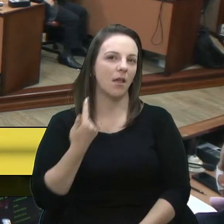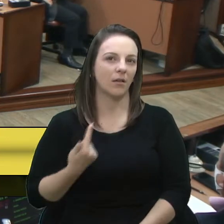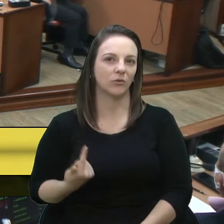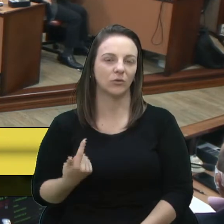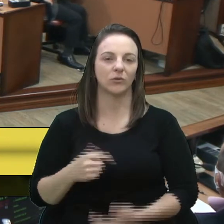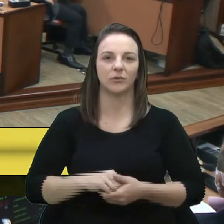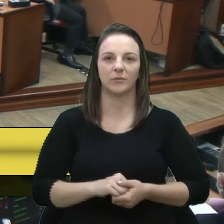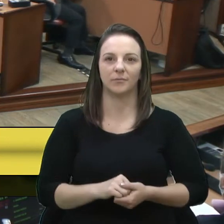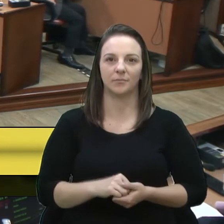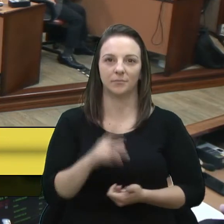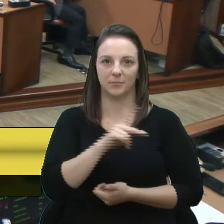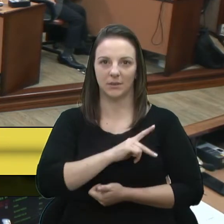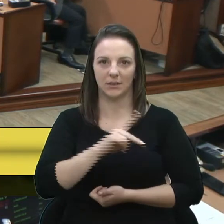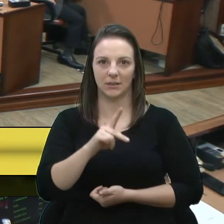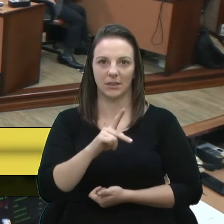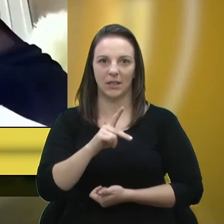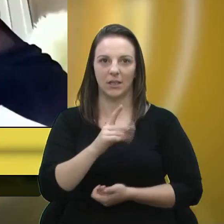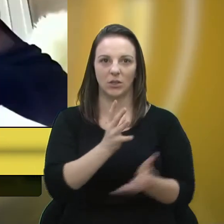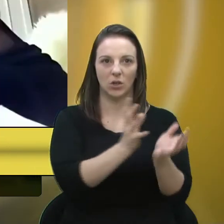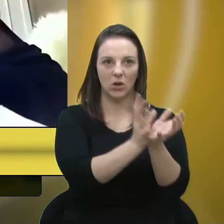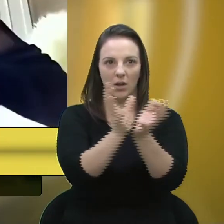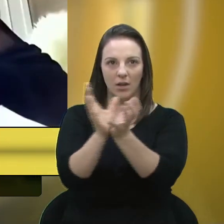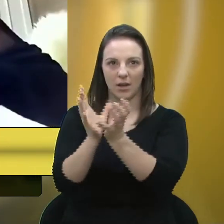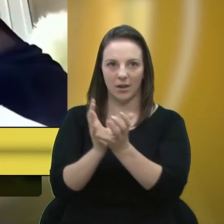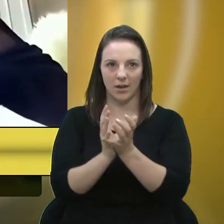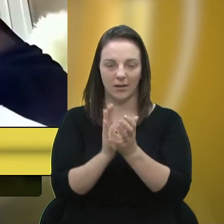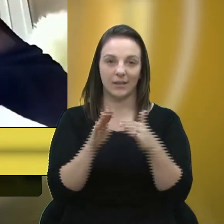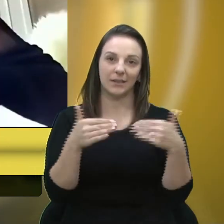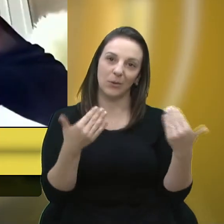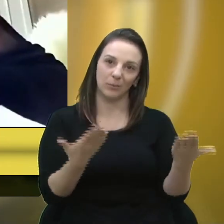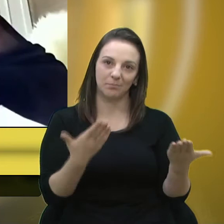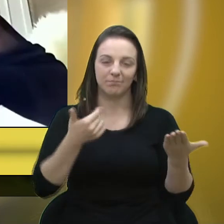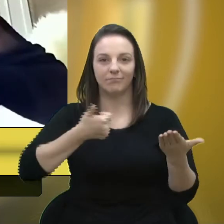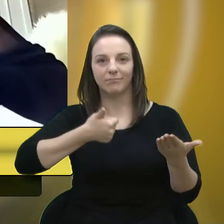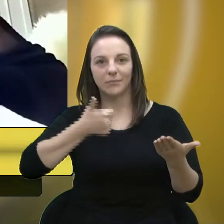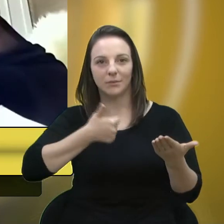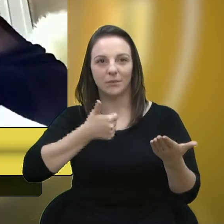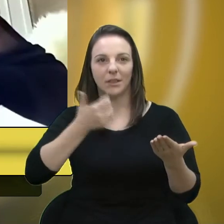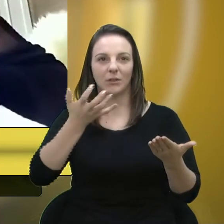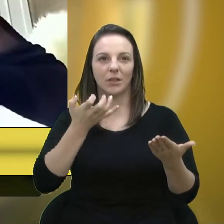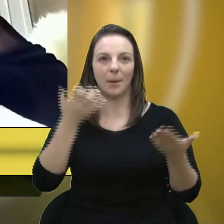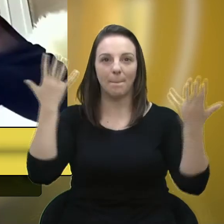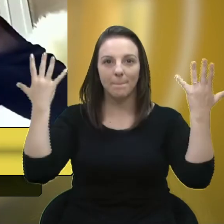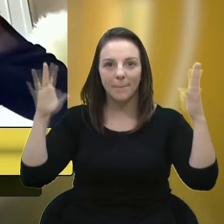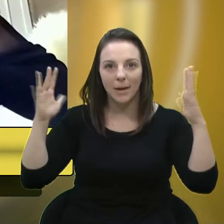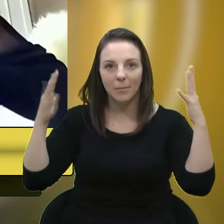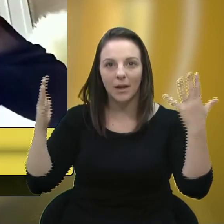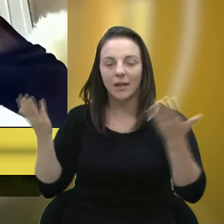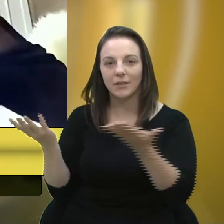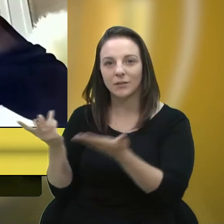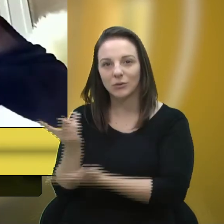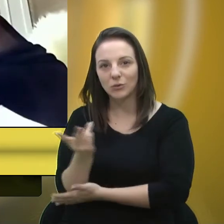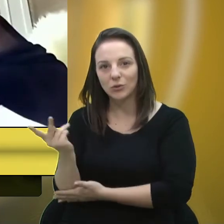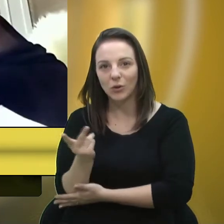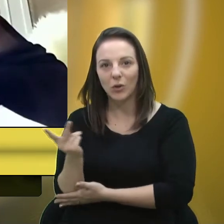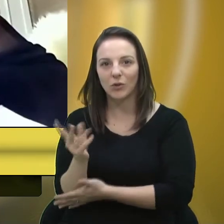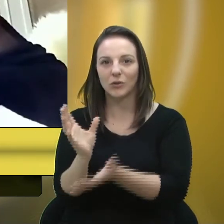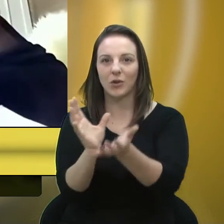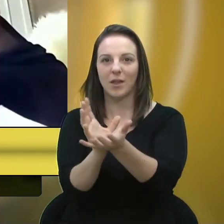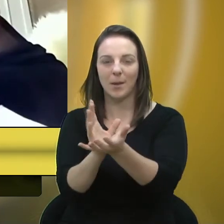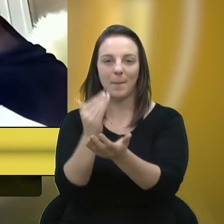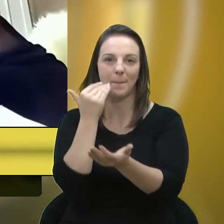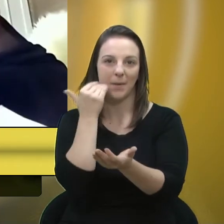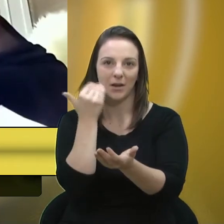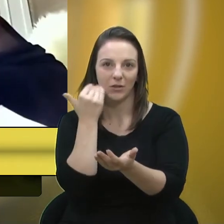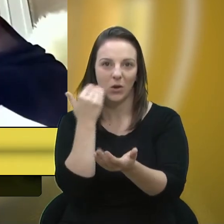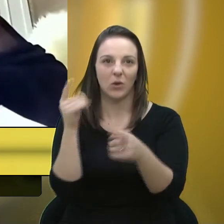Senhor presidente e novos colegas, então, gostaria primeiramente de parabenizar os colegas, então, a Marisol e